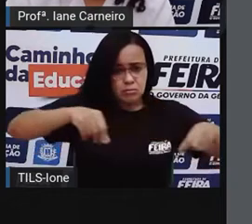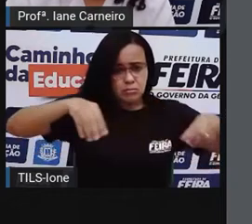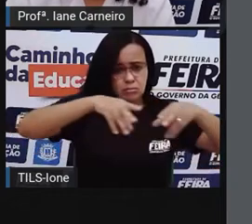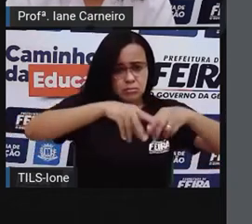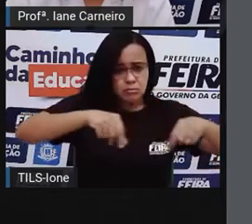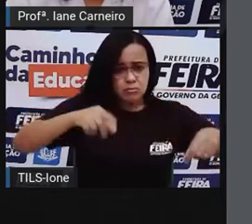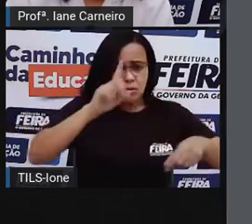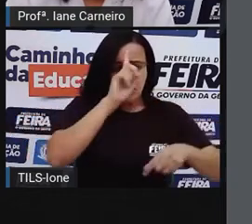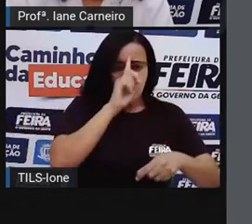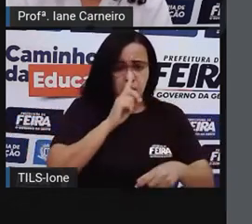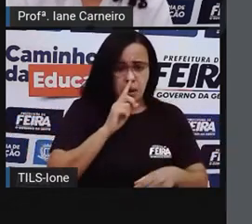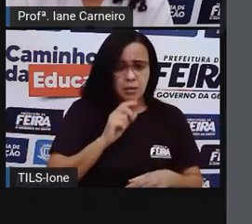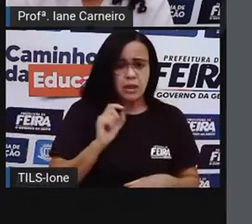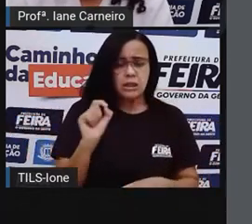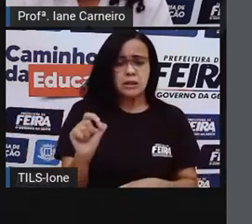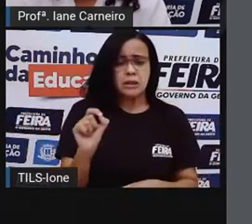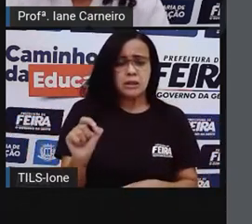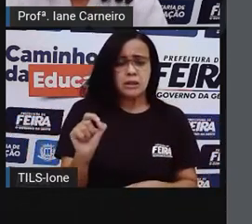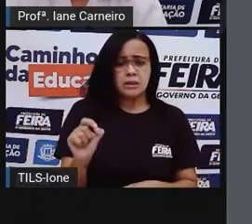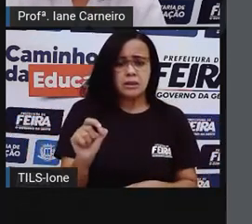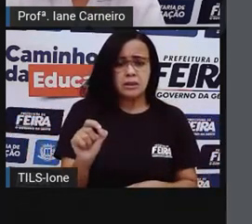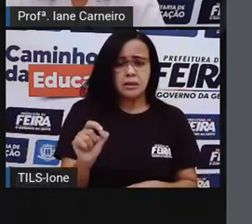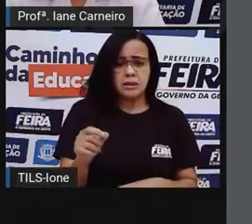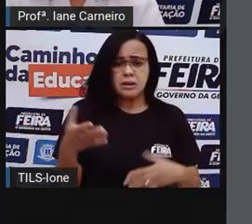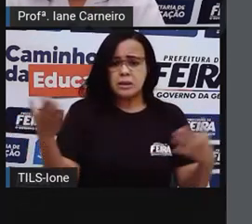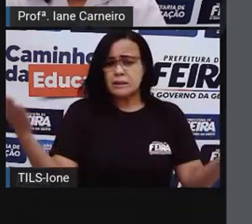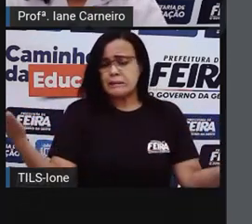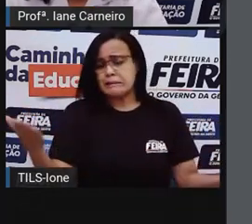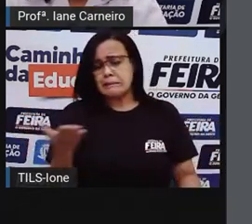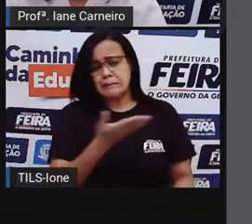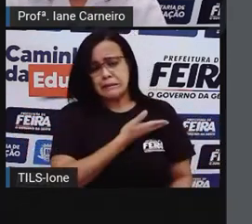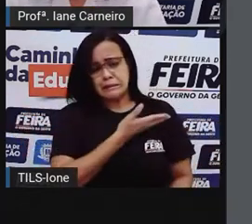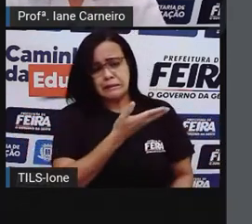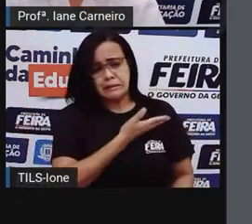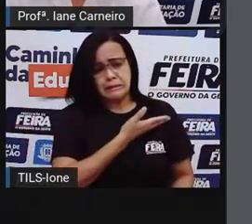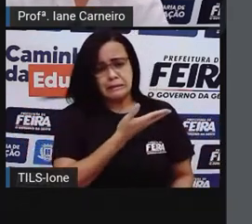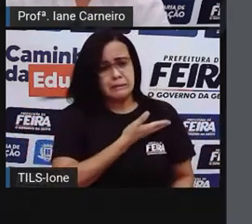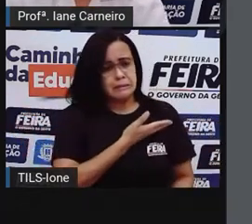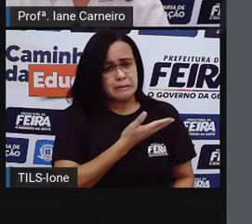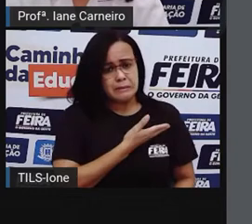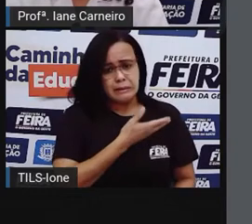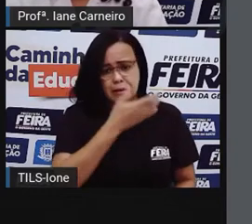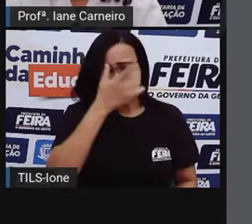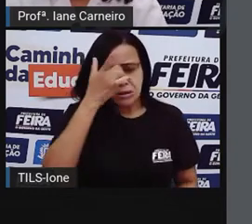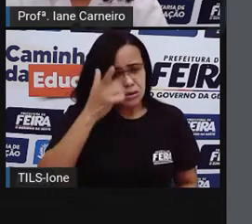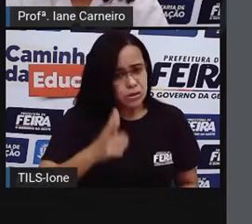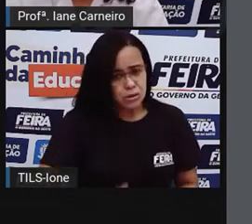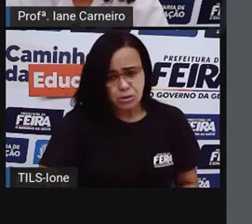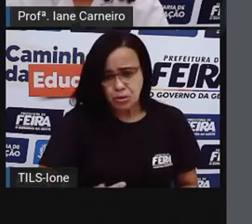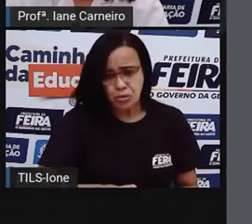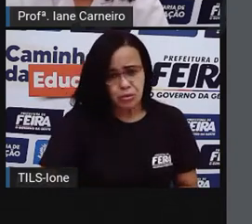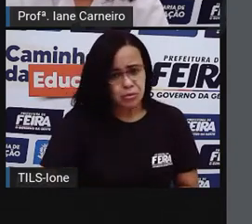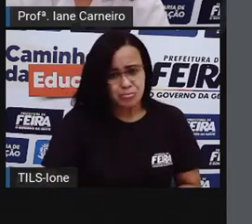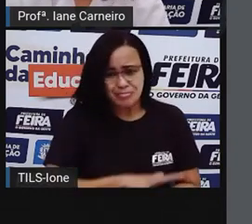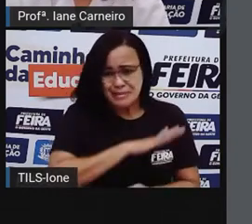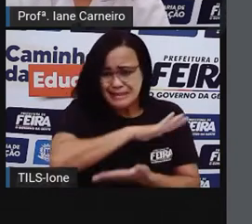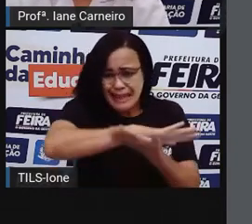Novamente, porém, os bichos se recusaram a prestar alguma ajuda à galinha ruiva.